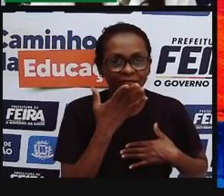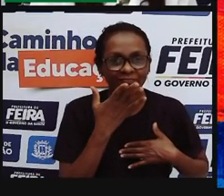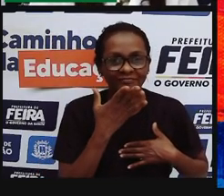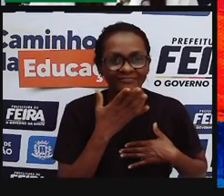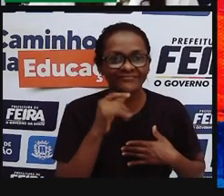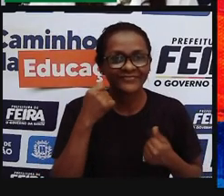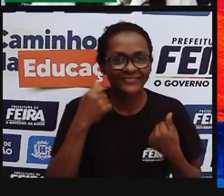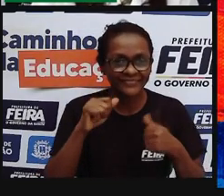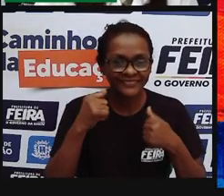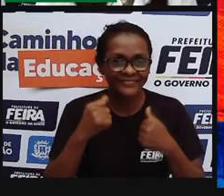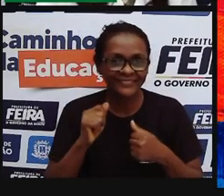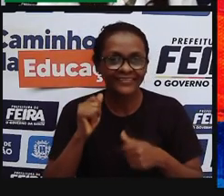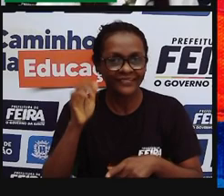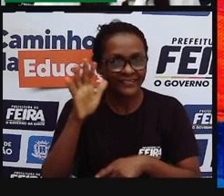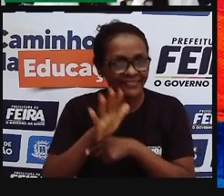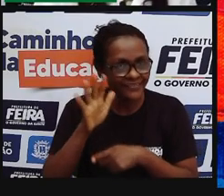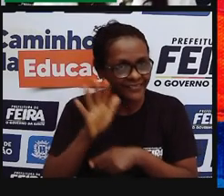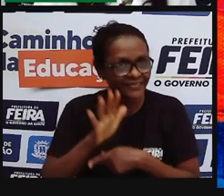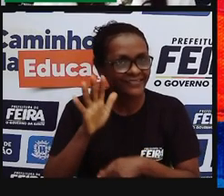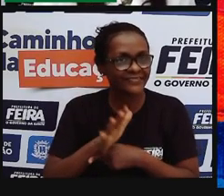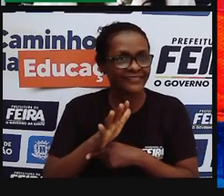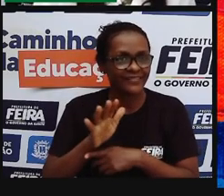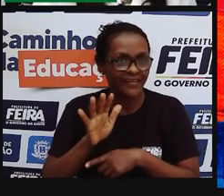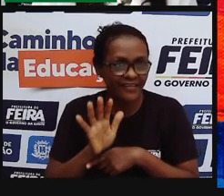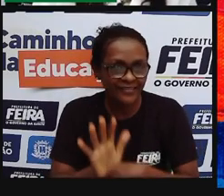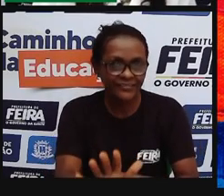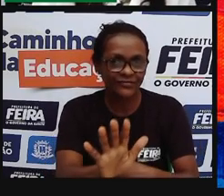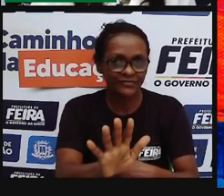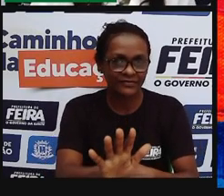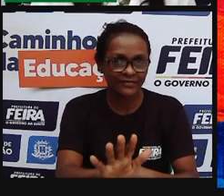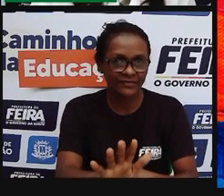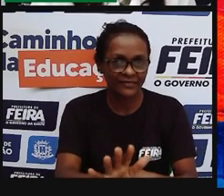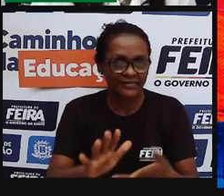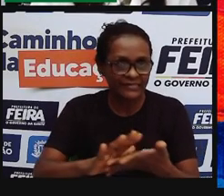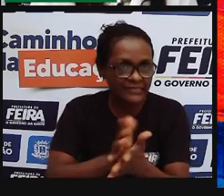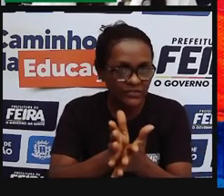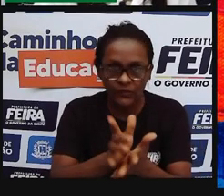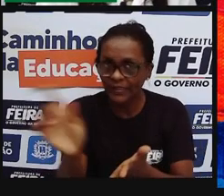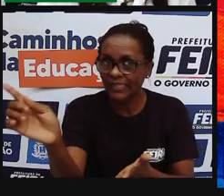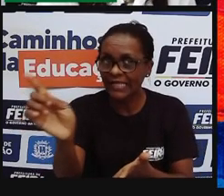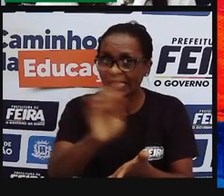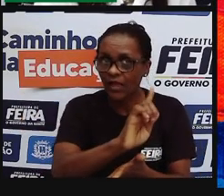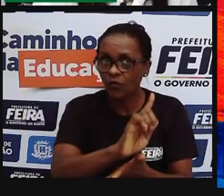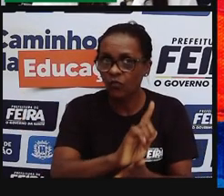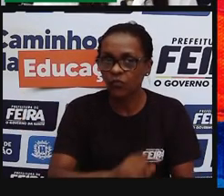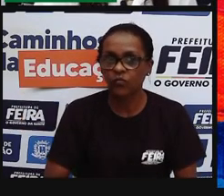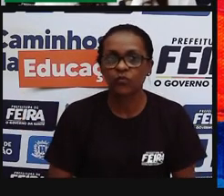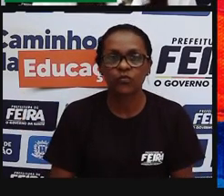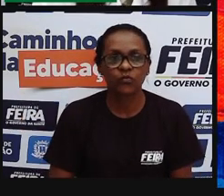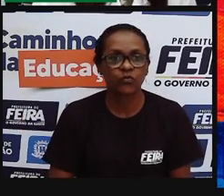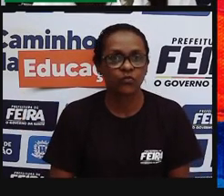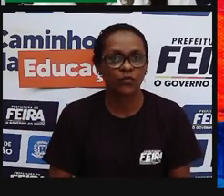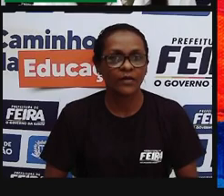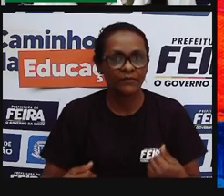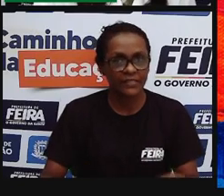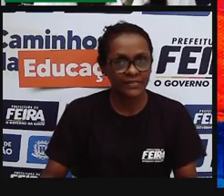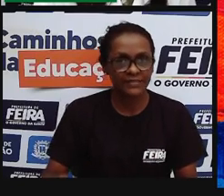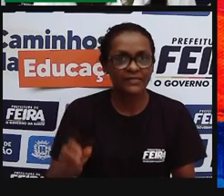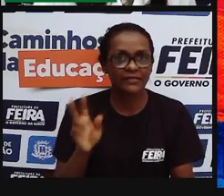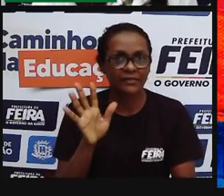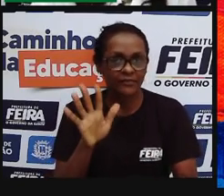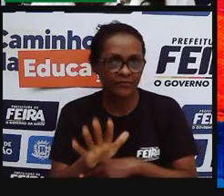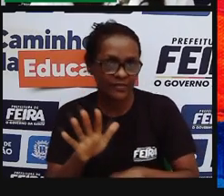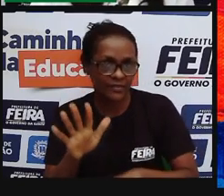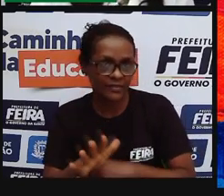observe que a gente também precisa preservar as tradições, preservar as culturas desses